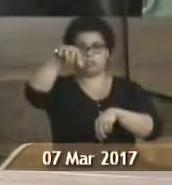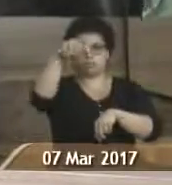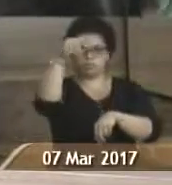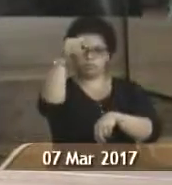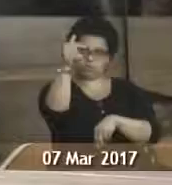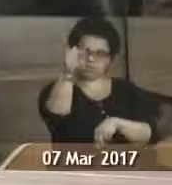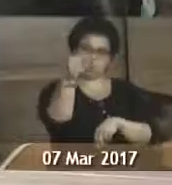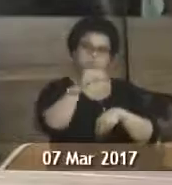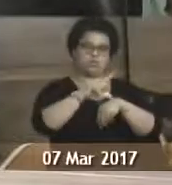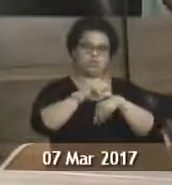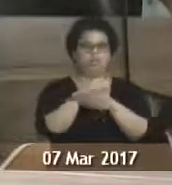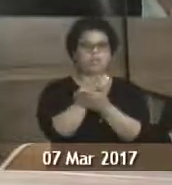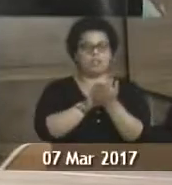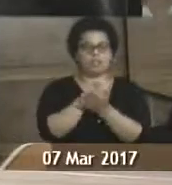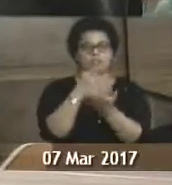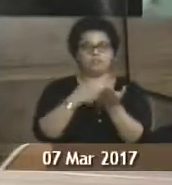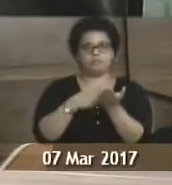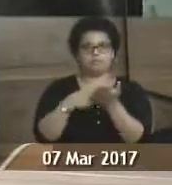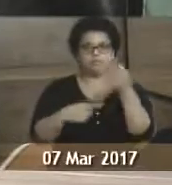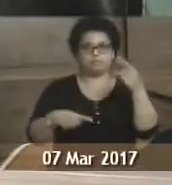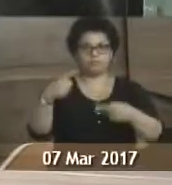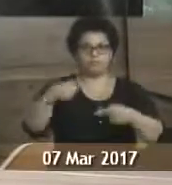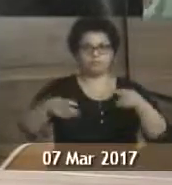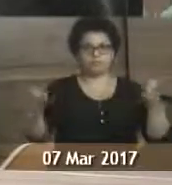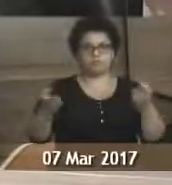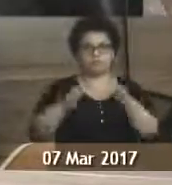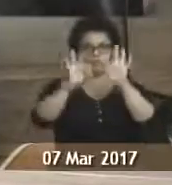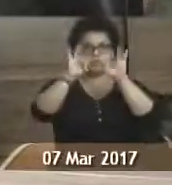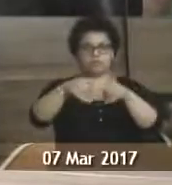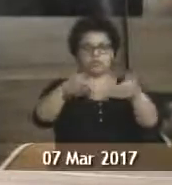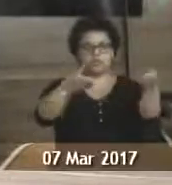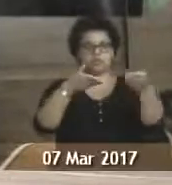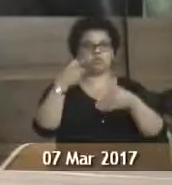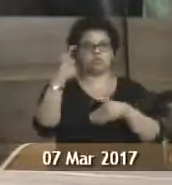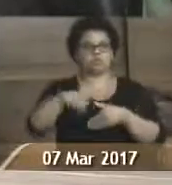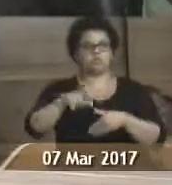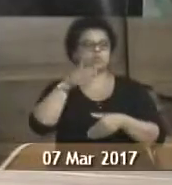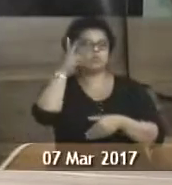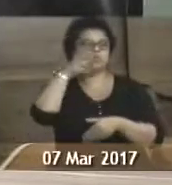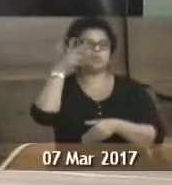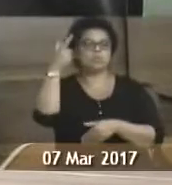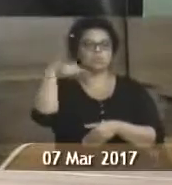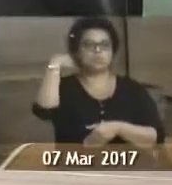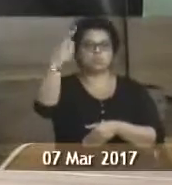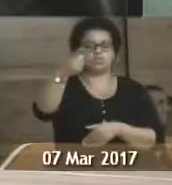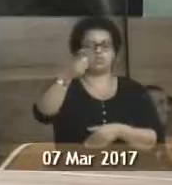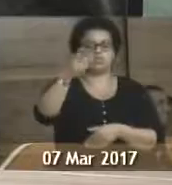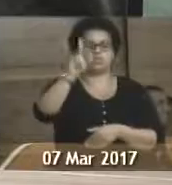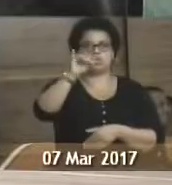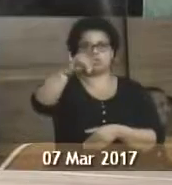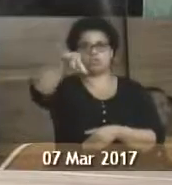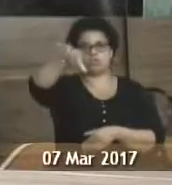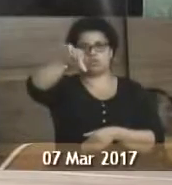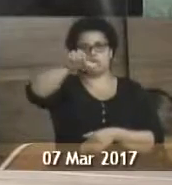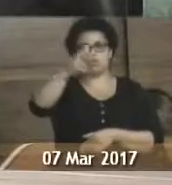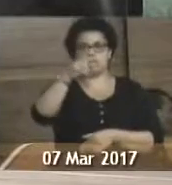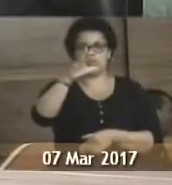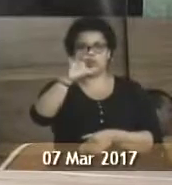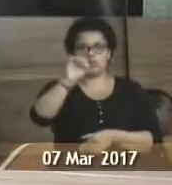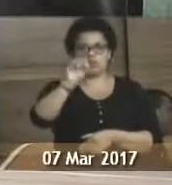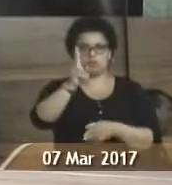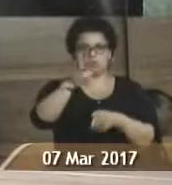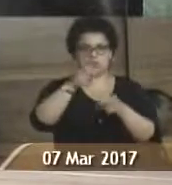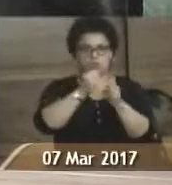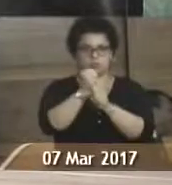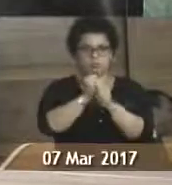Bem, não havendo mais nada a tratar, dou por encerrada a presente sessão ordinária, convocando os senhores vereadores para a próxima sessão a ser realizada no dia 9 de março do corrente ano, às